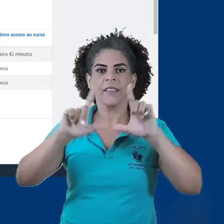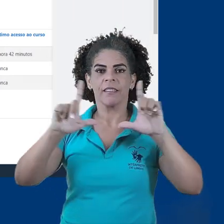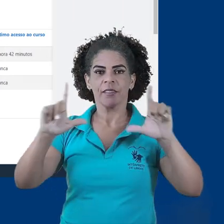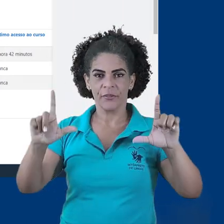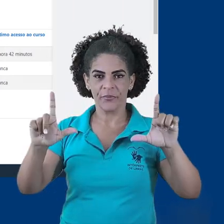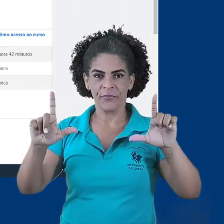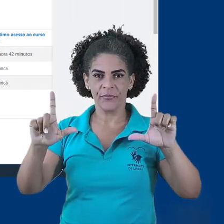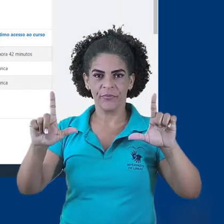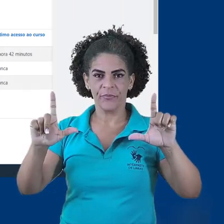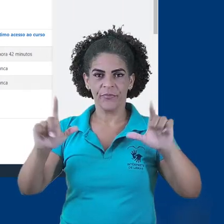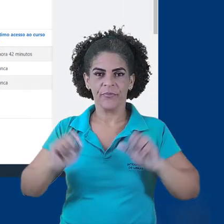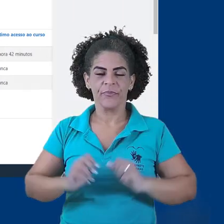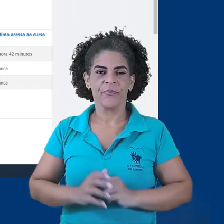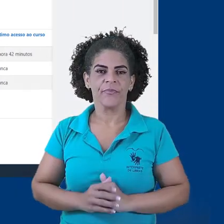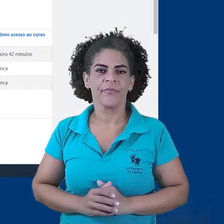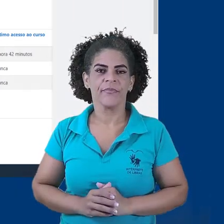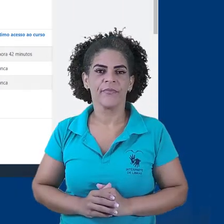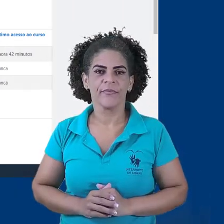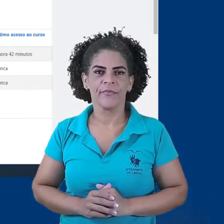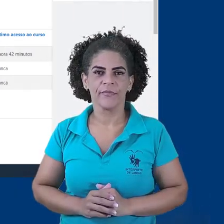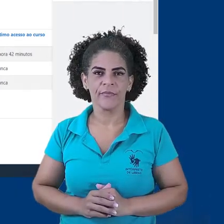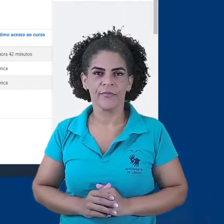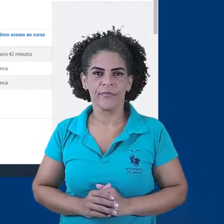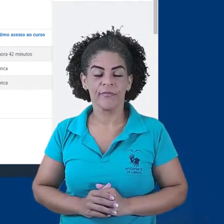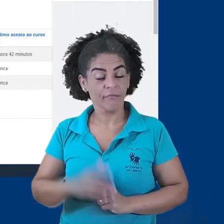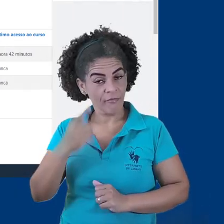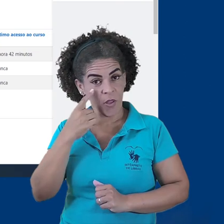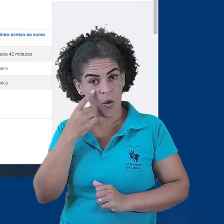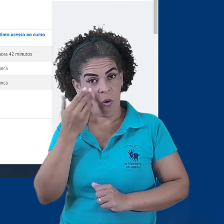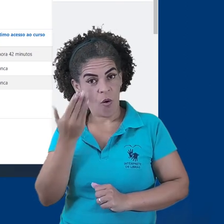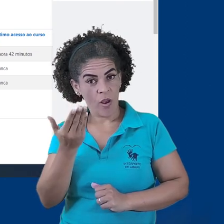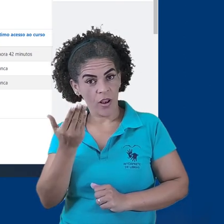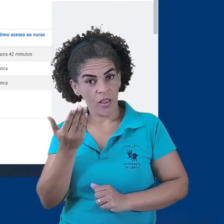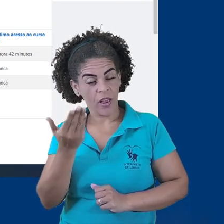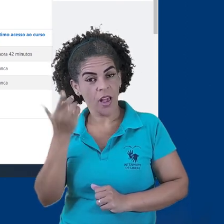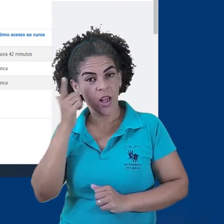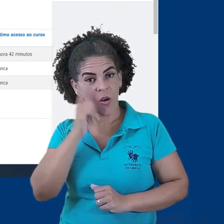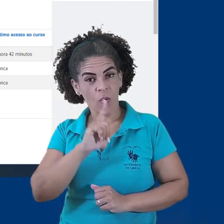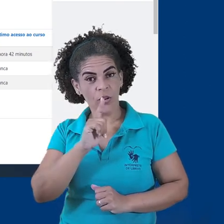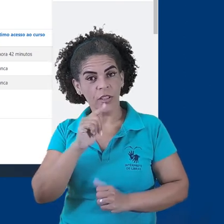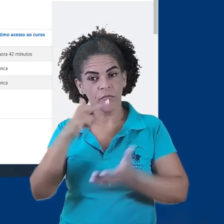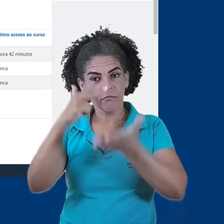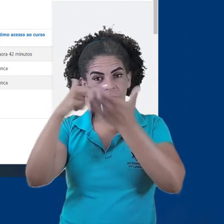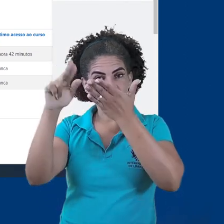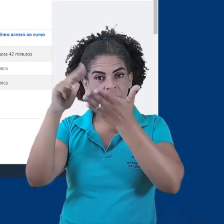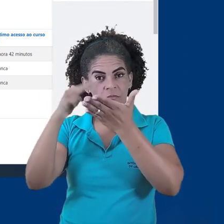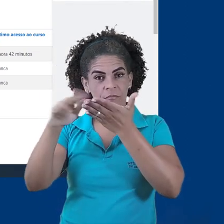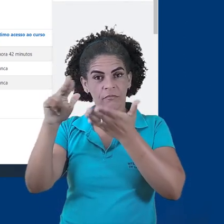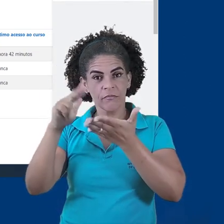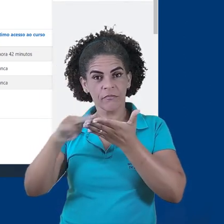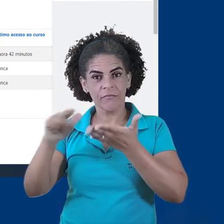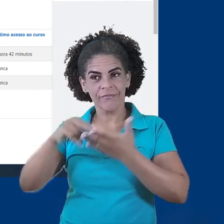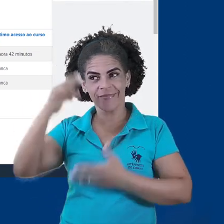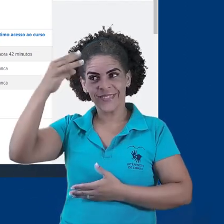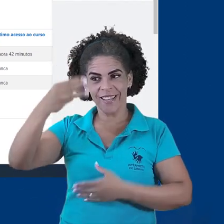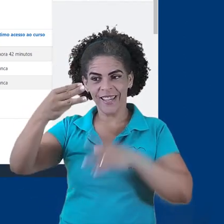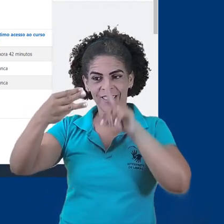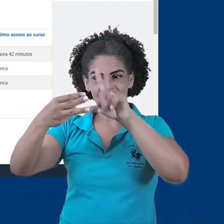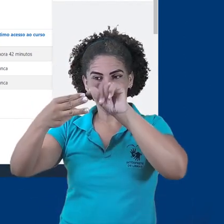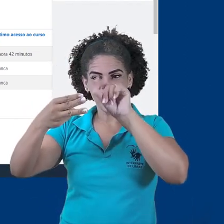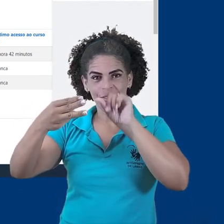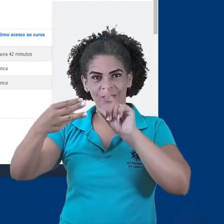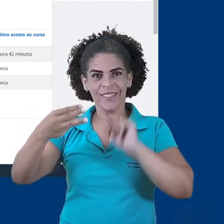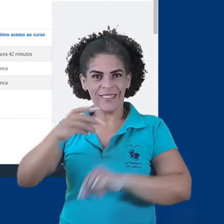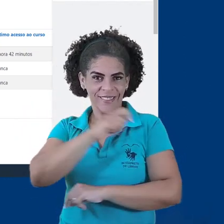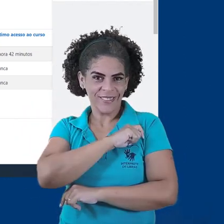clicar sobre, reparem que eu tenho mensagens